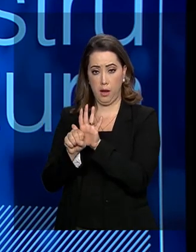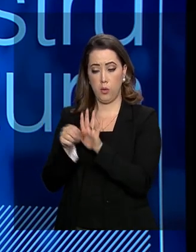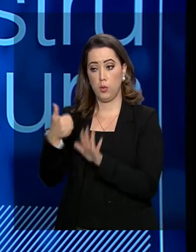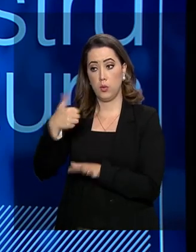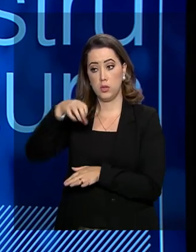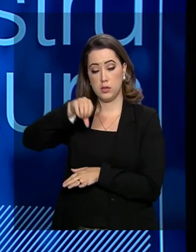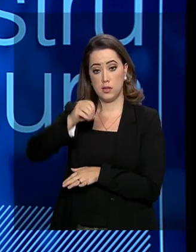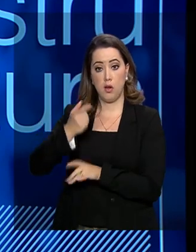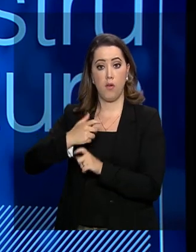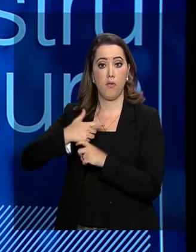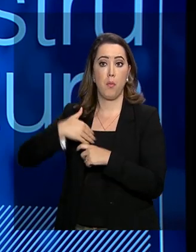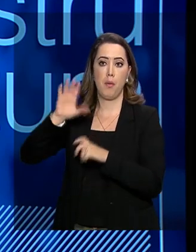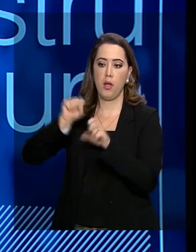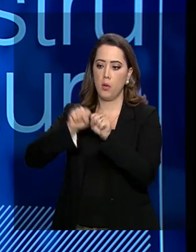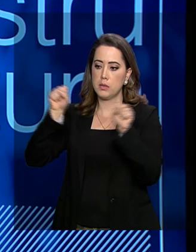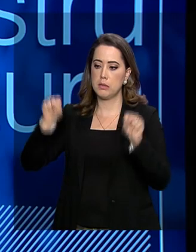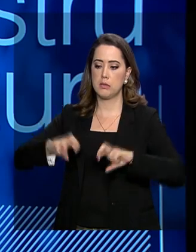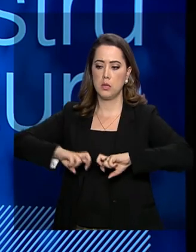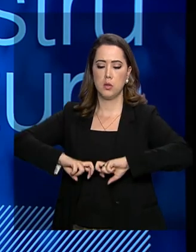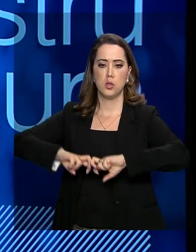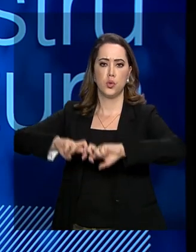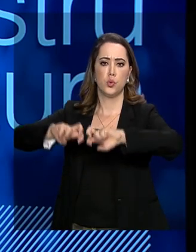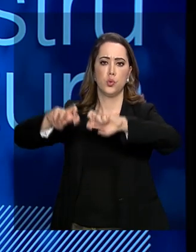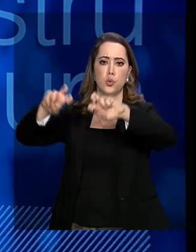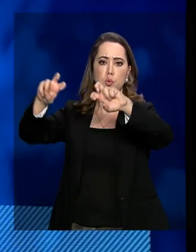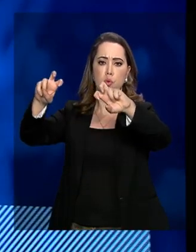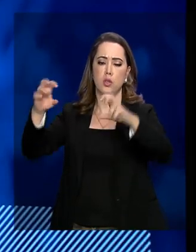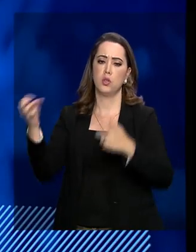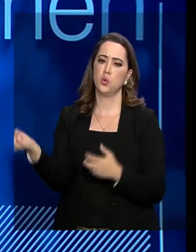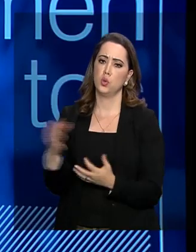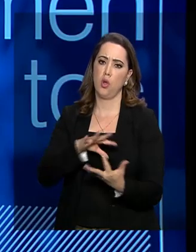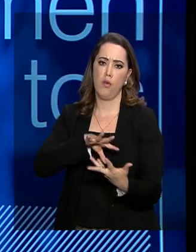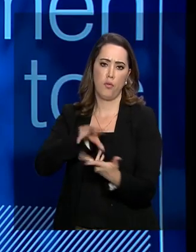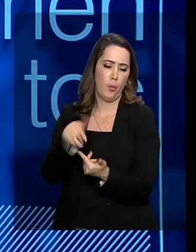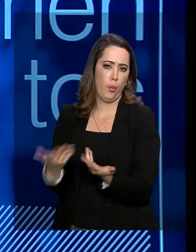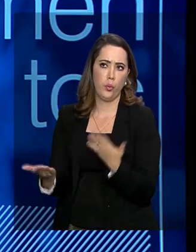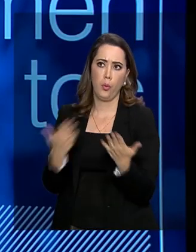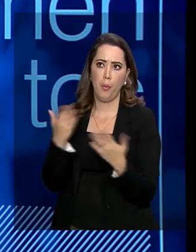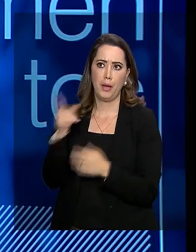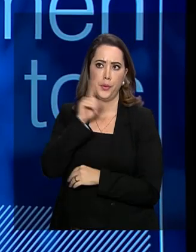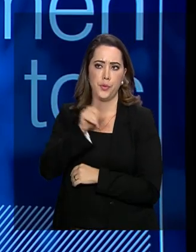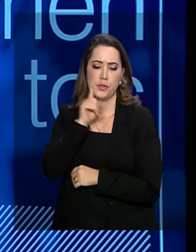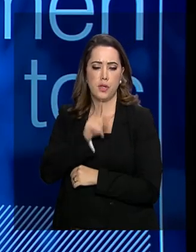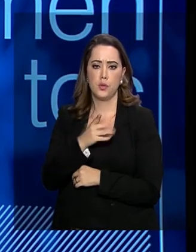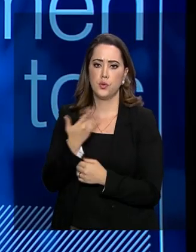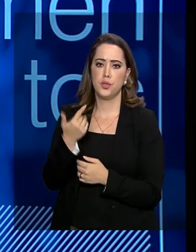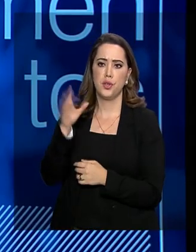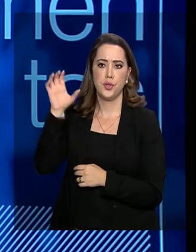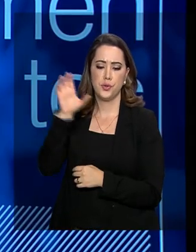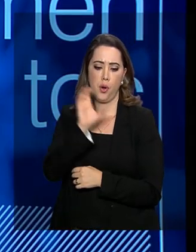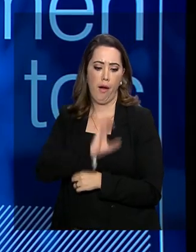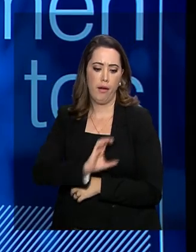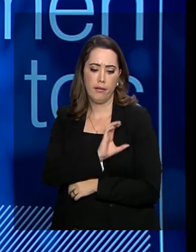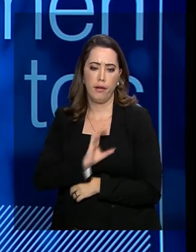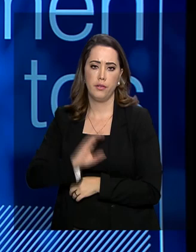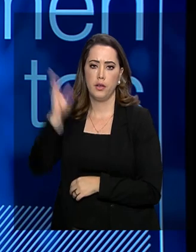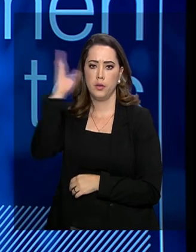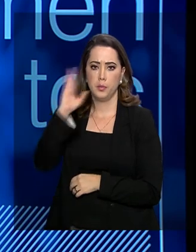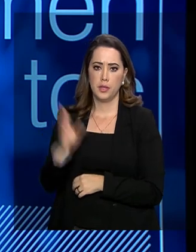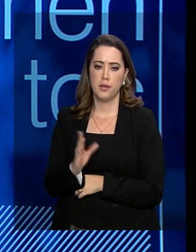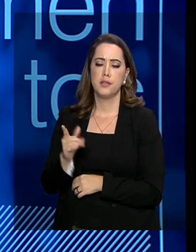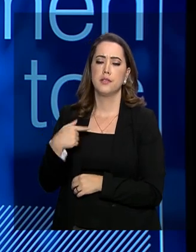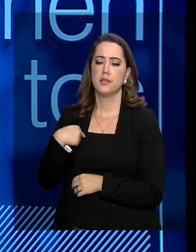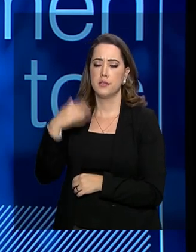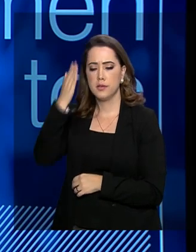maior malha ferroviária do Novo Mundo. O Brasil já teve a maior malha ferroviária, maior que os americanos, maiores canadenses, porque trabalhávamos com métodos de autorização,